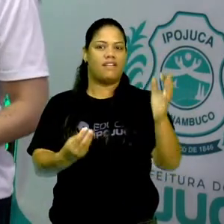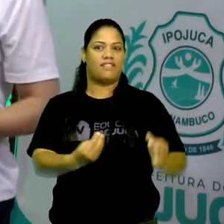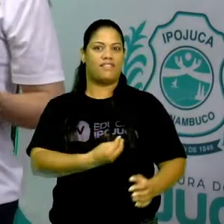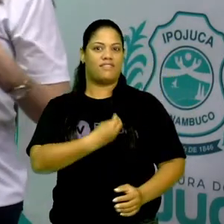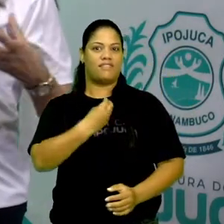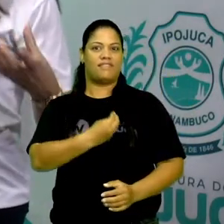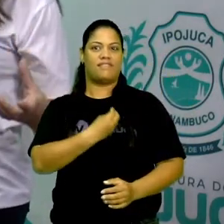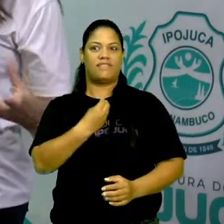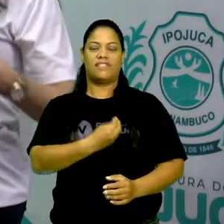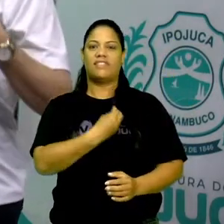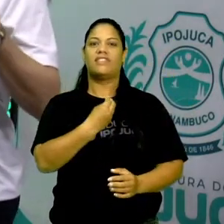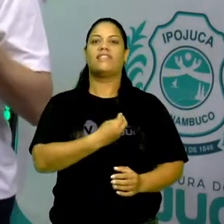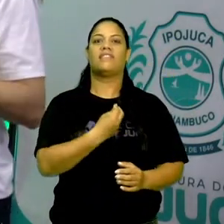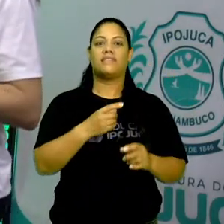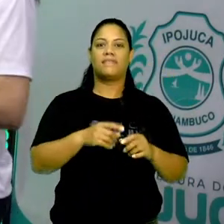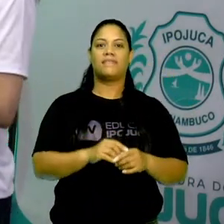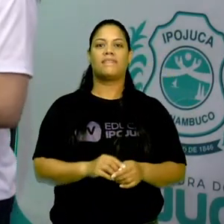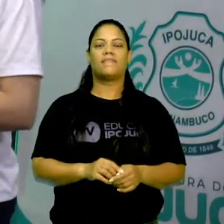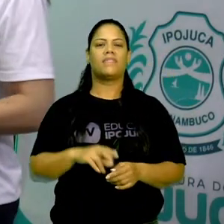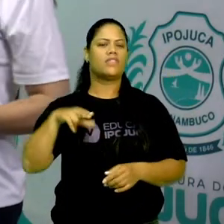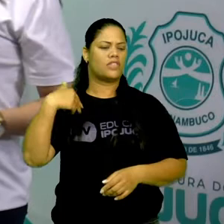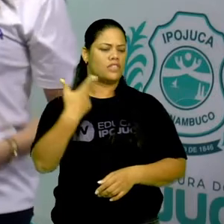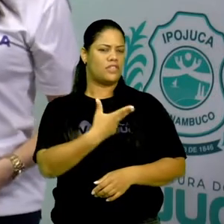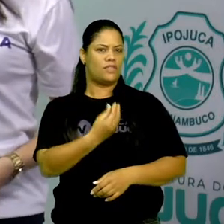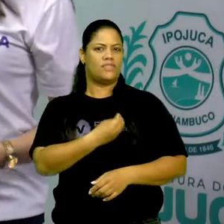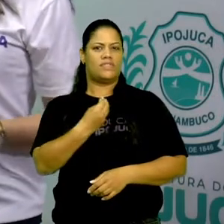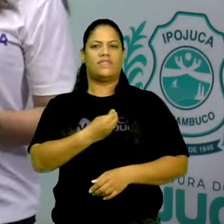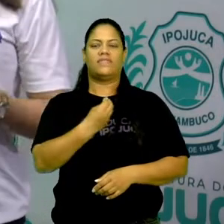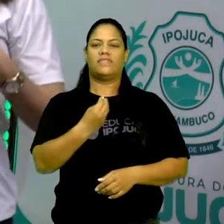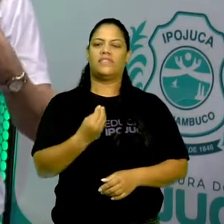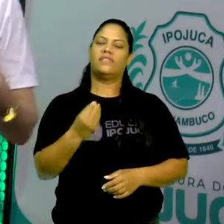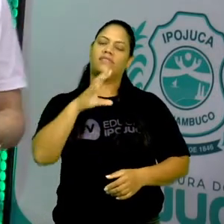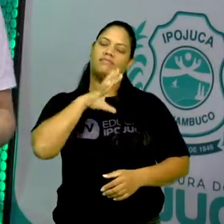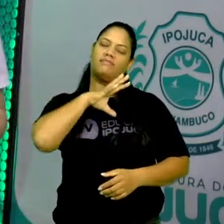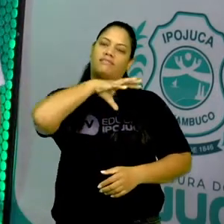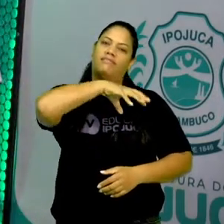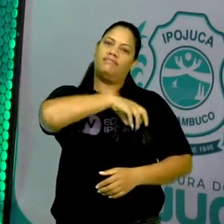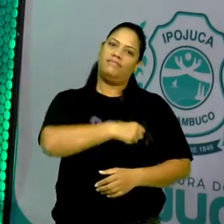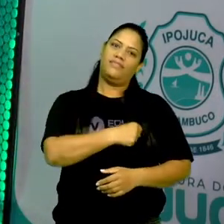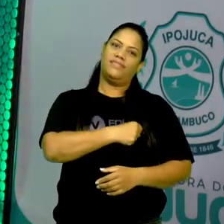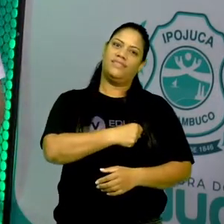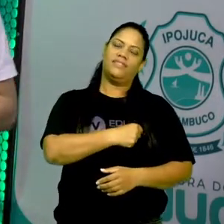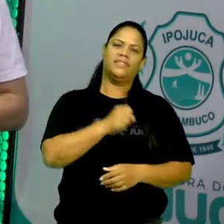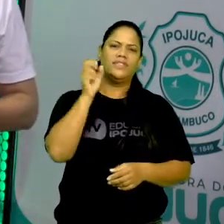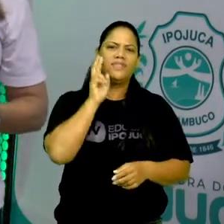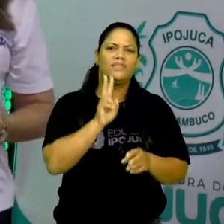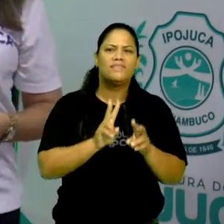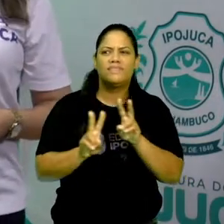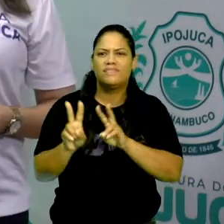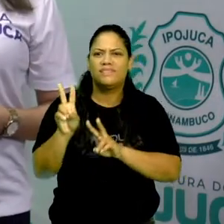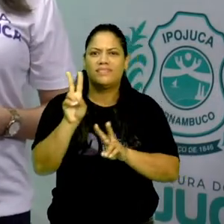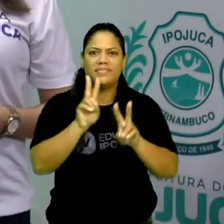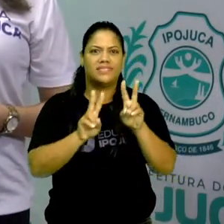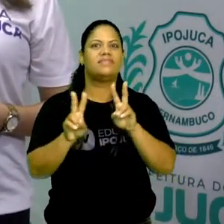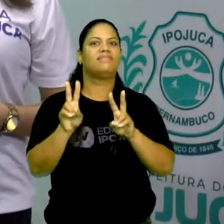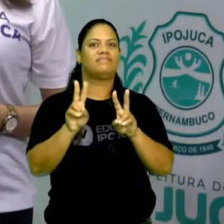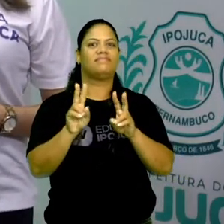vida, nossa vida no teu seio mais amores. Observem que